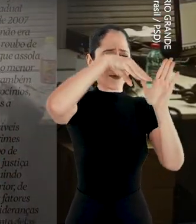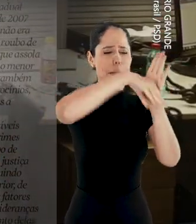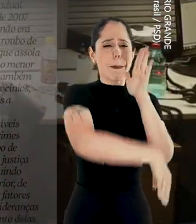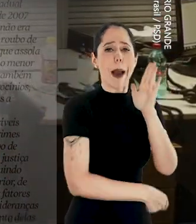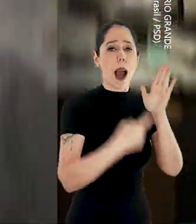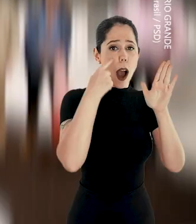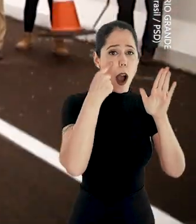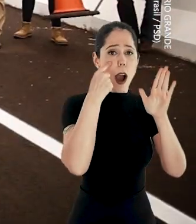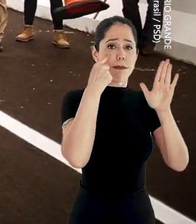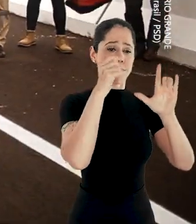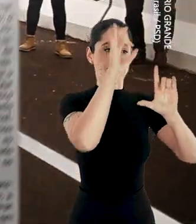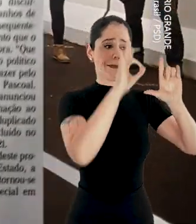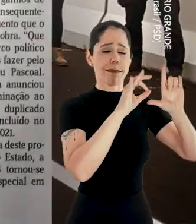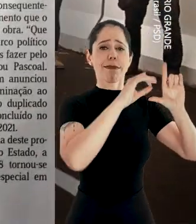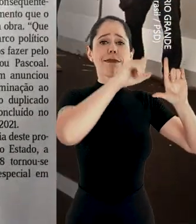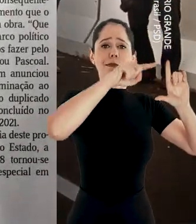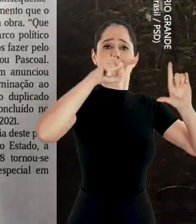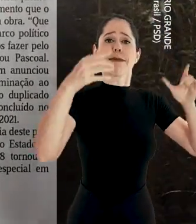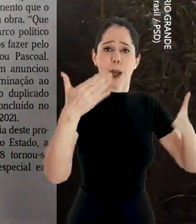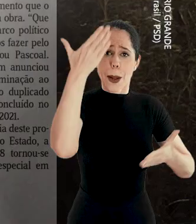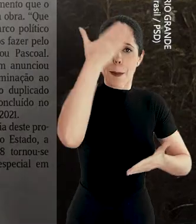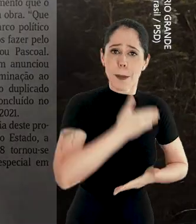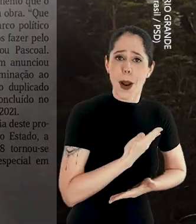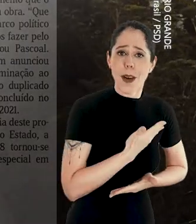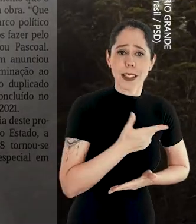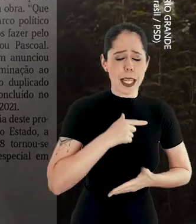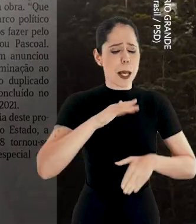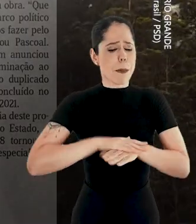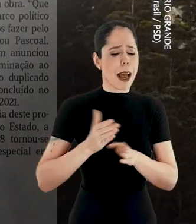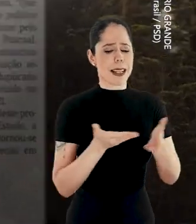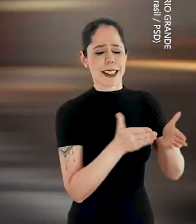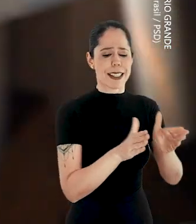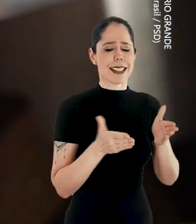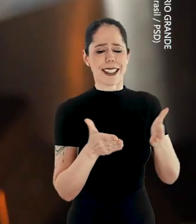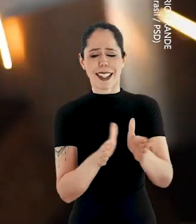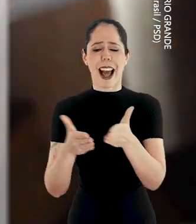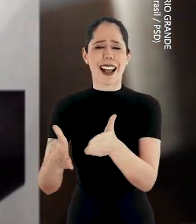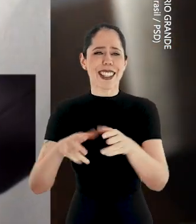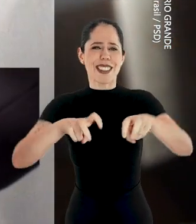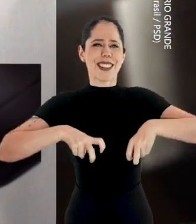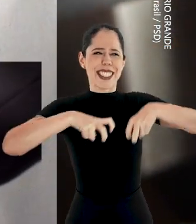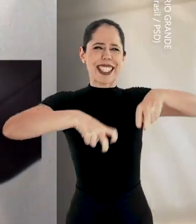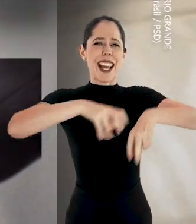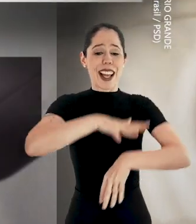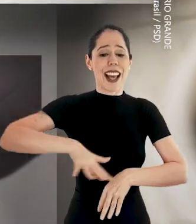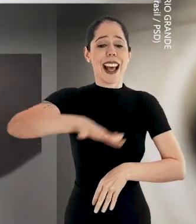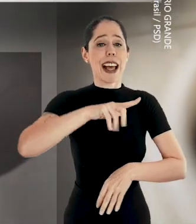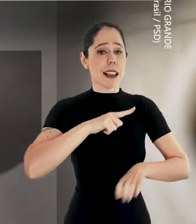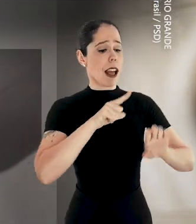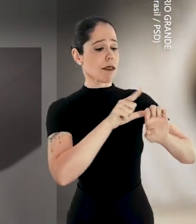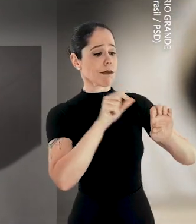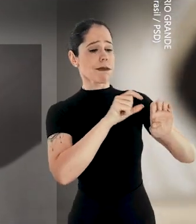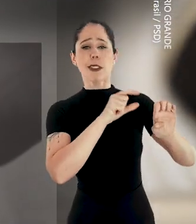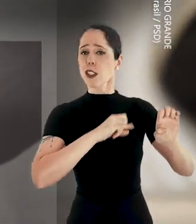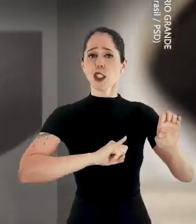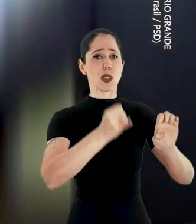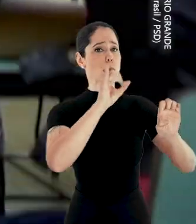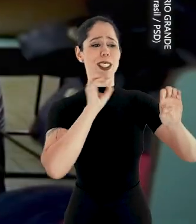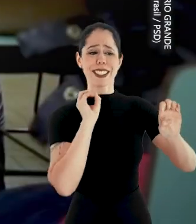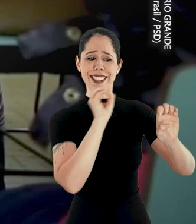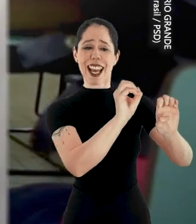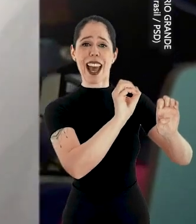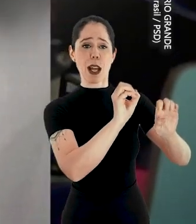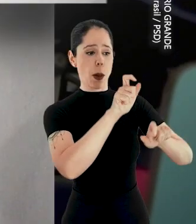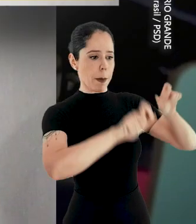indicador. Tem mais estrada pelo nosso interior, tem juros zero para o empreendedor.